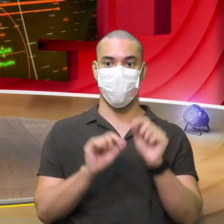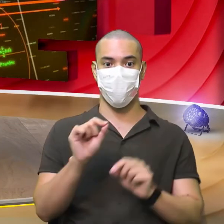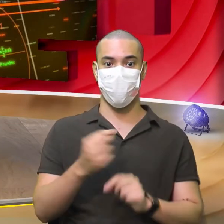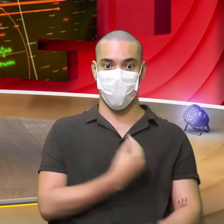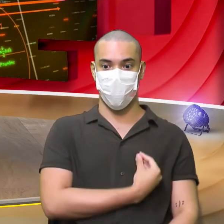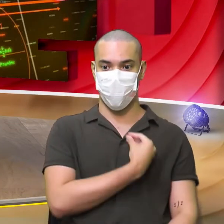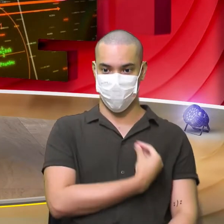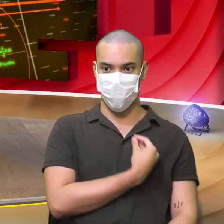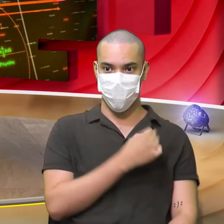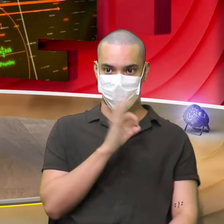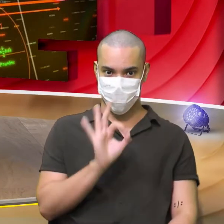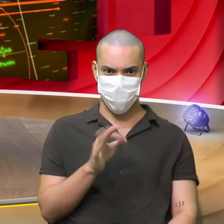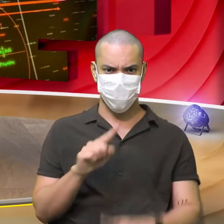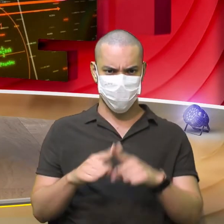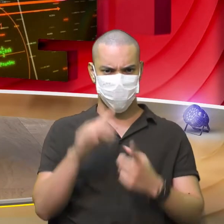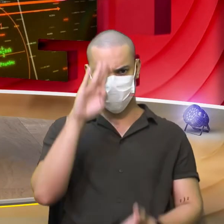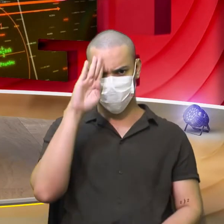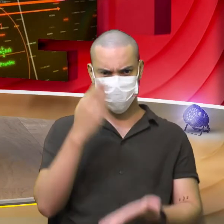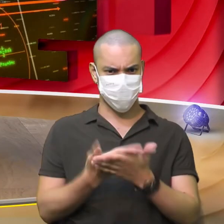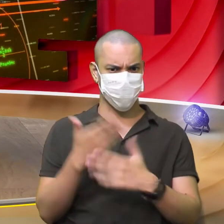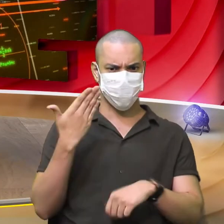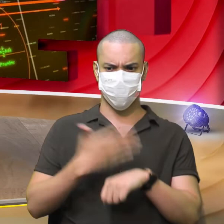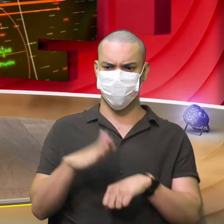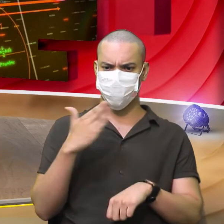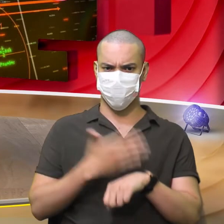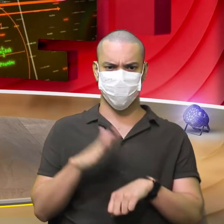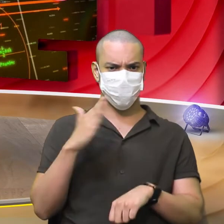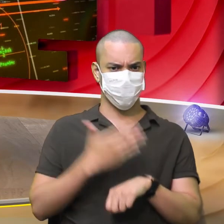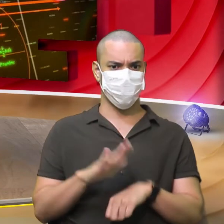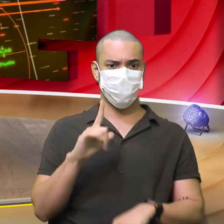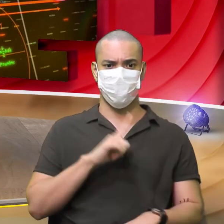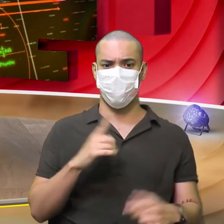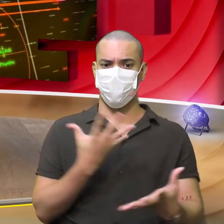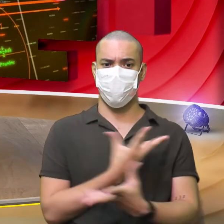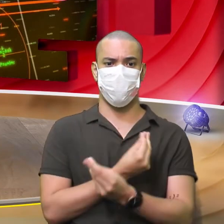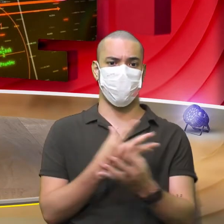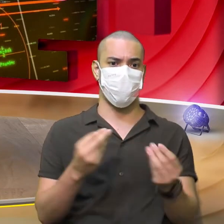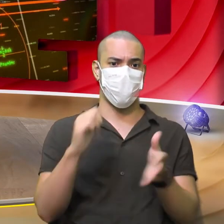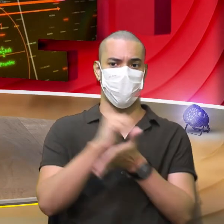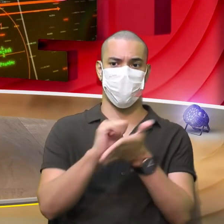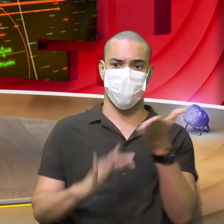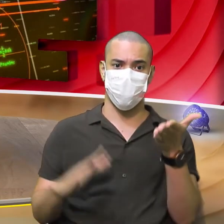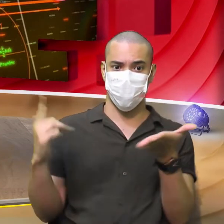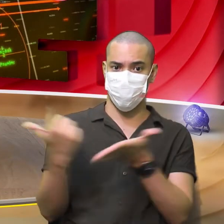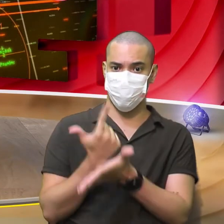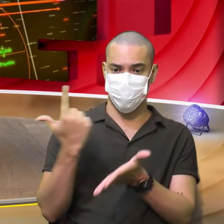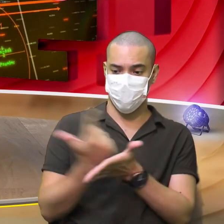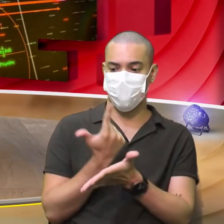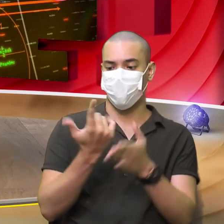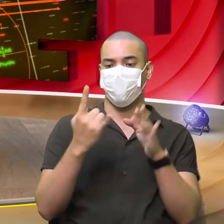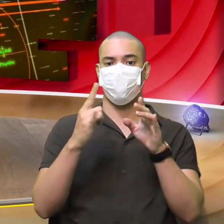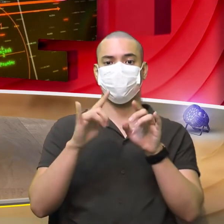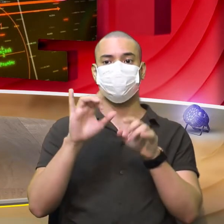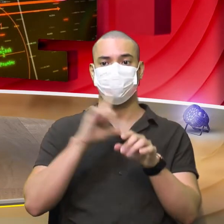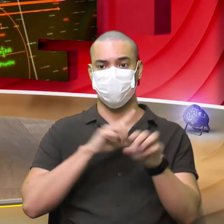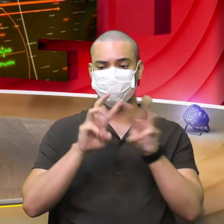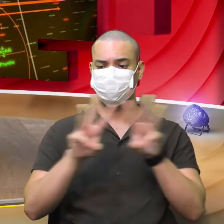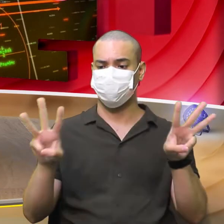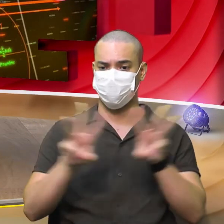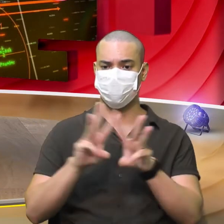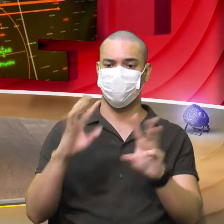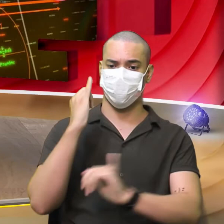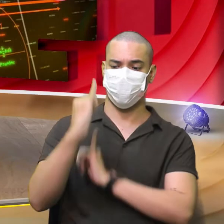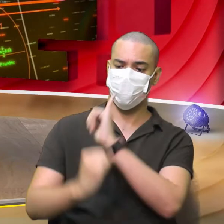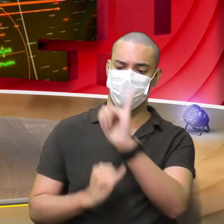vida Tá certo? Mas eu acho que é praticando Tem muitos exercícios nos livros Tem na internet Pega outro